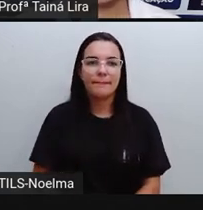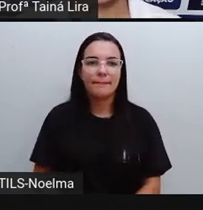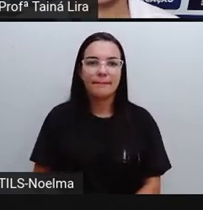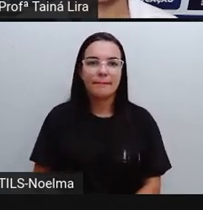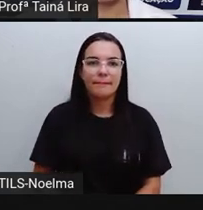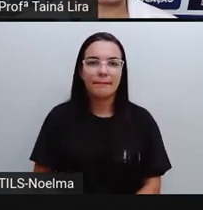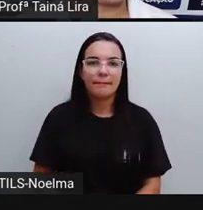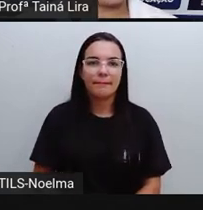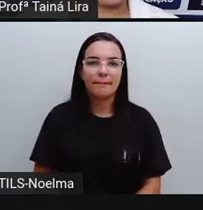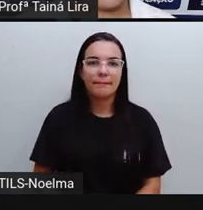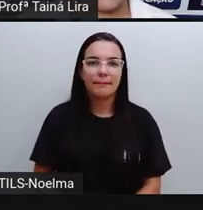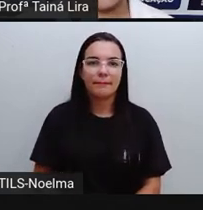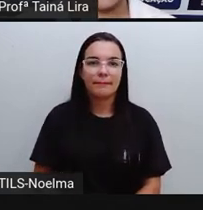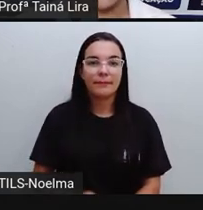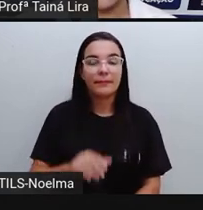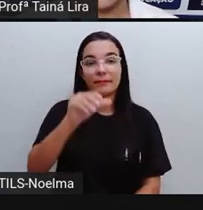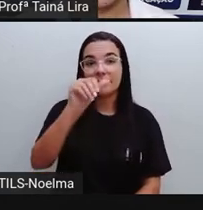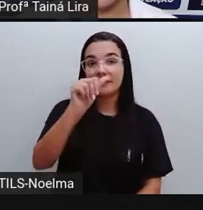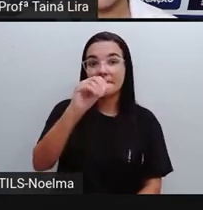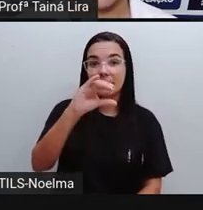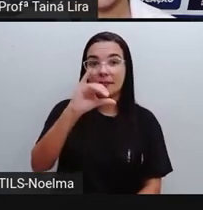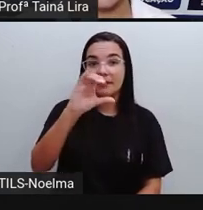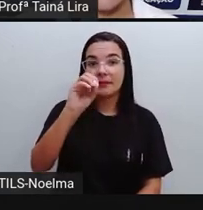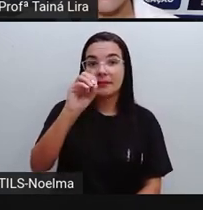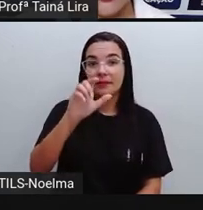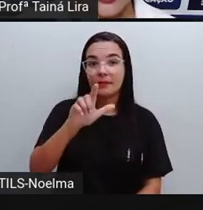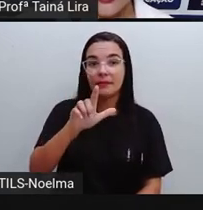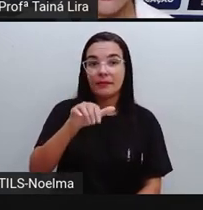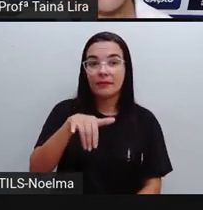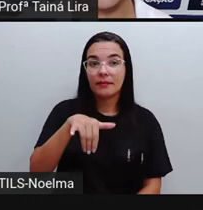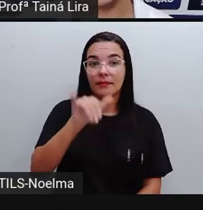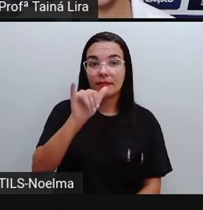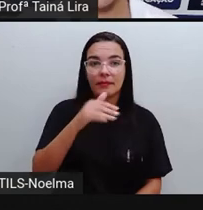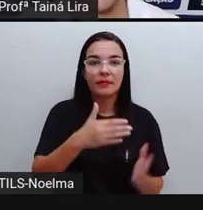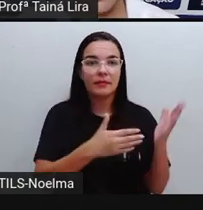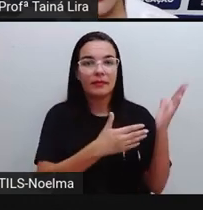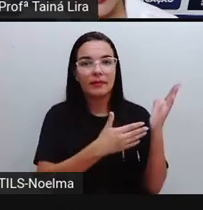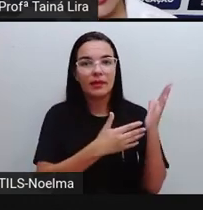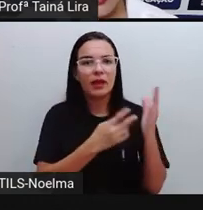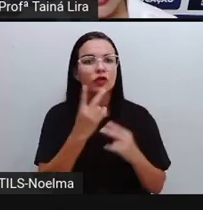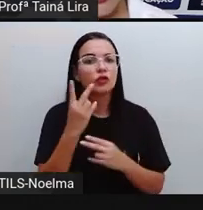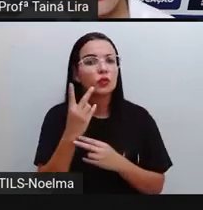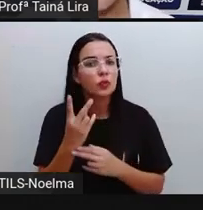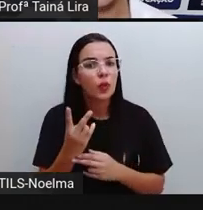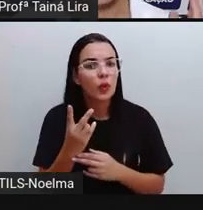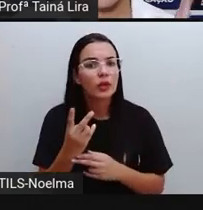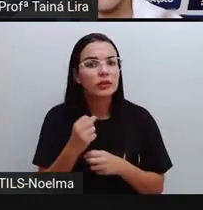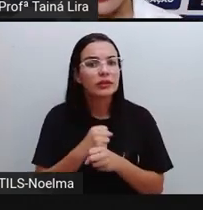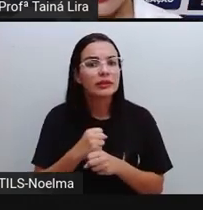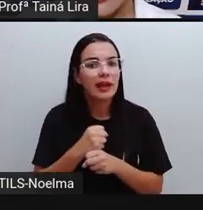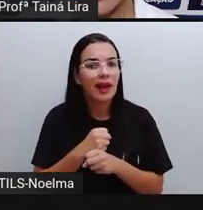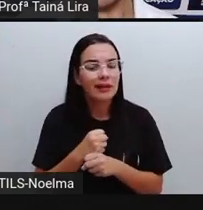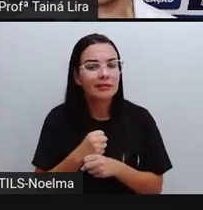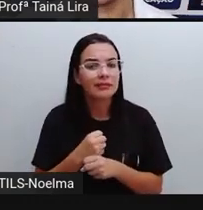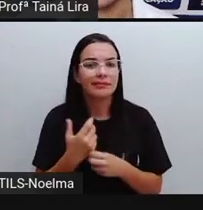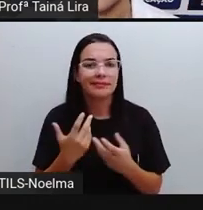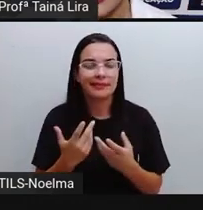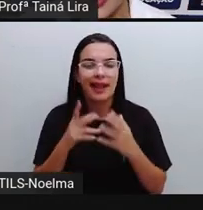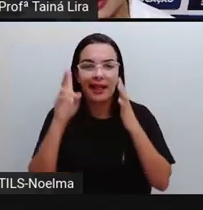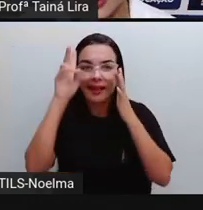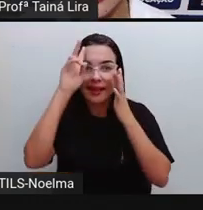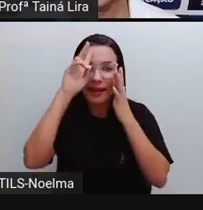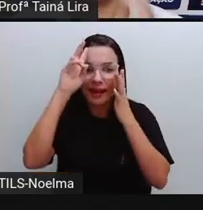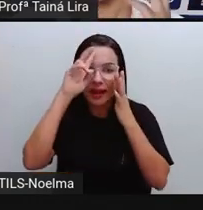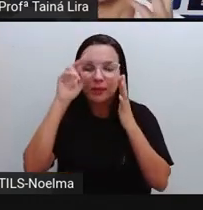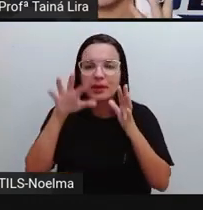A Ciola e Vieira de Andrade ficou entre 1945 e 1946. Lembra o que a Pró falou lá no